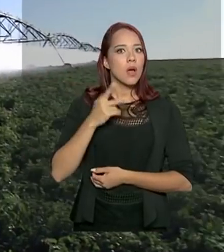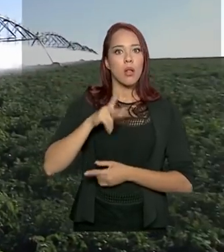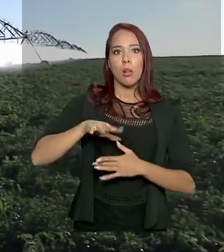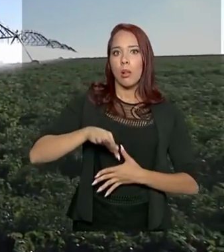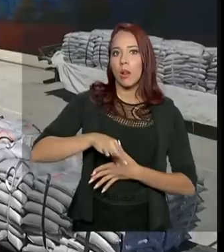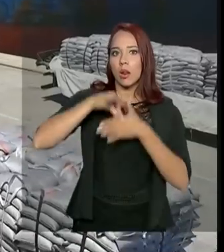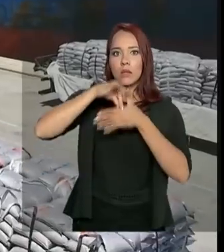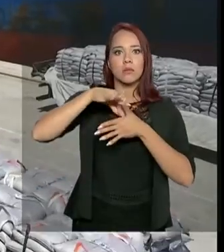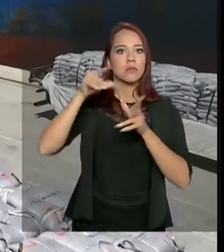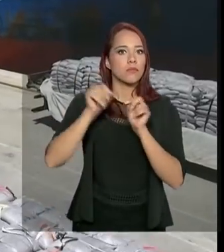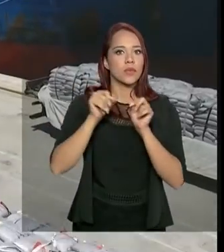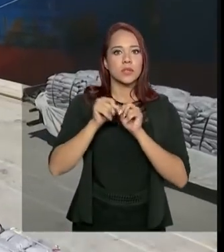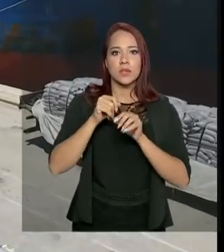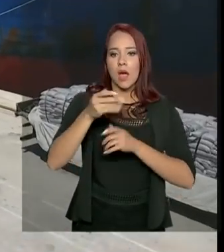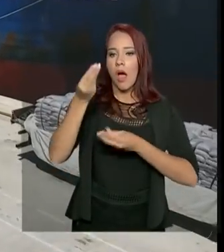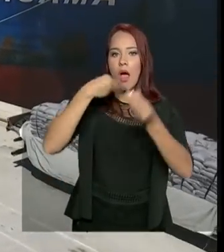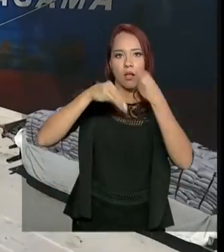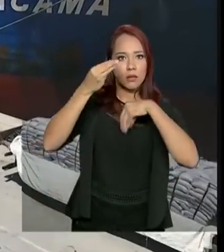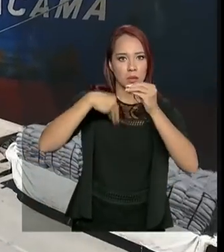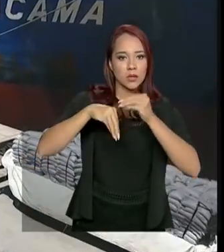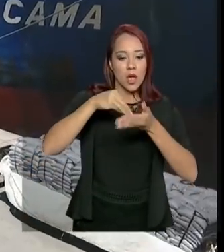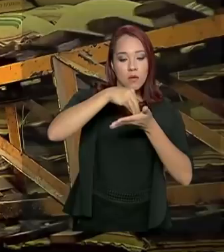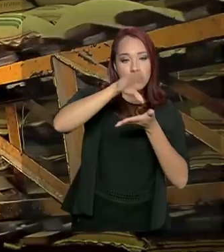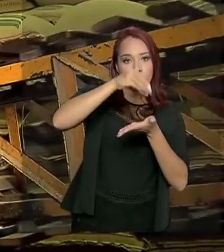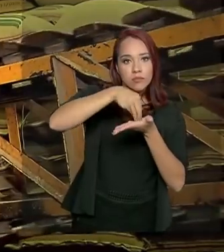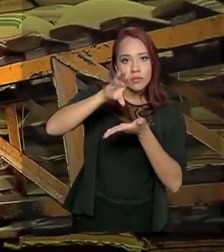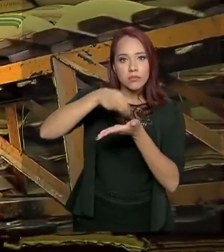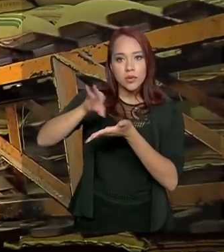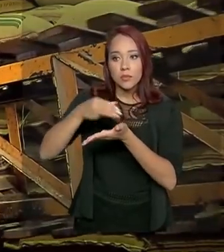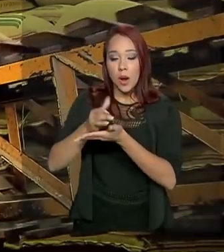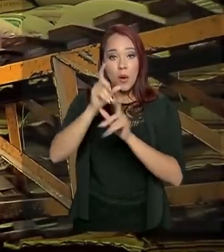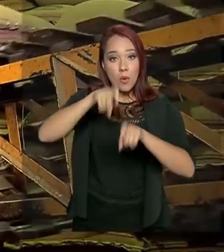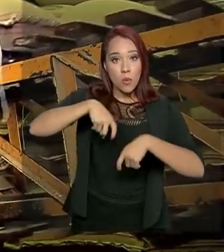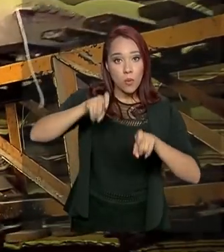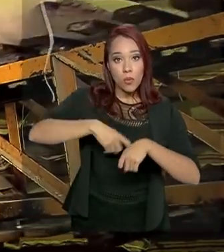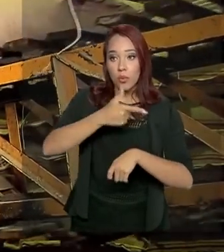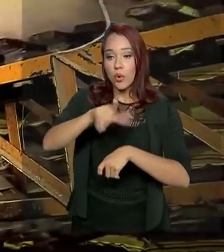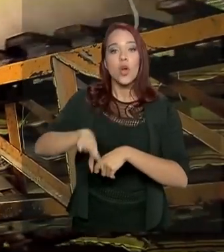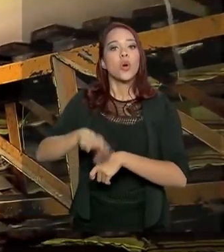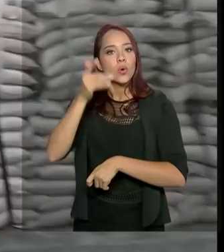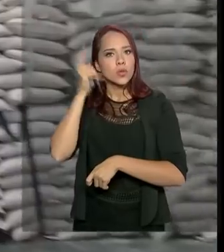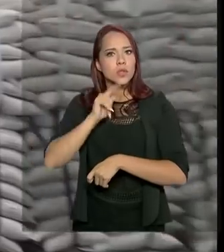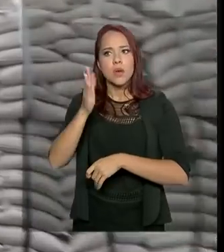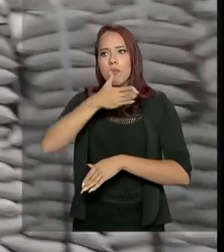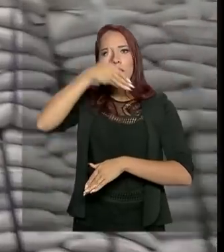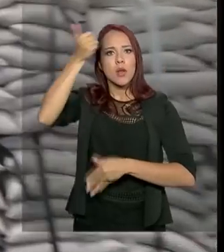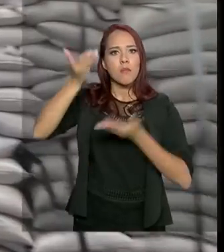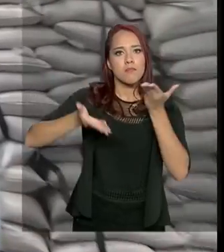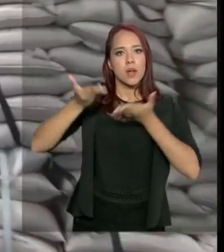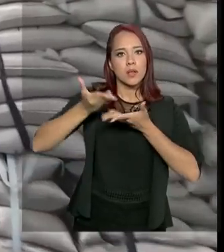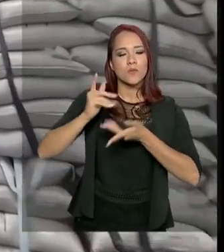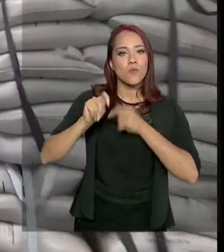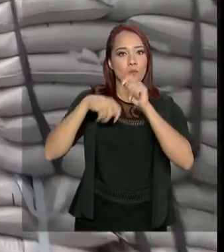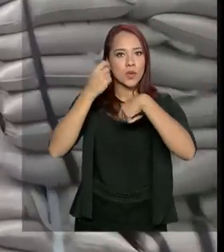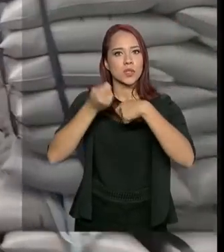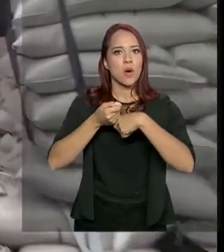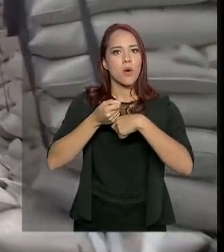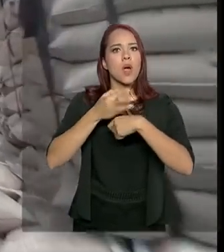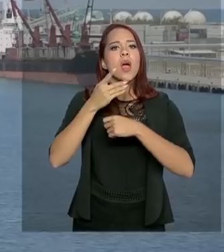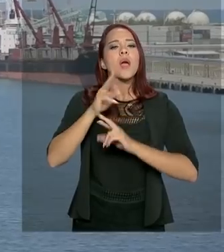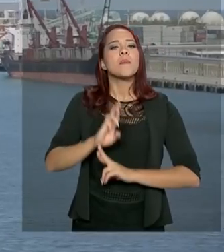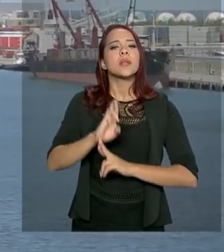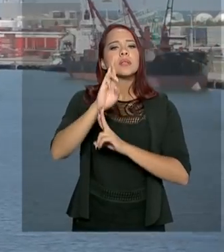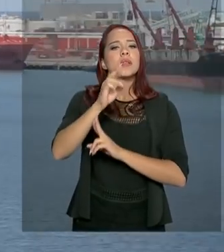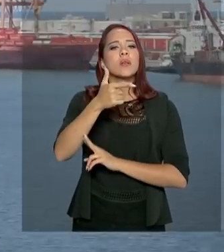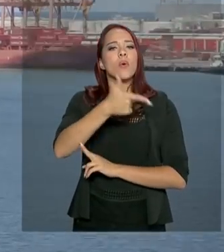produção de alimentos. São as exportações do agronegócio que garantem o superávit da balança comercial. Representam cerca de